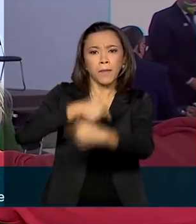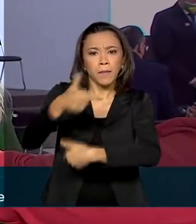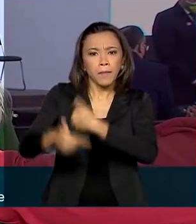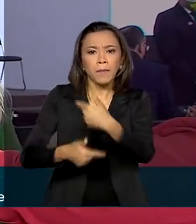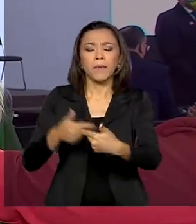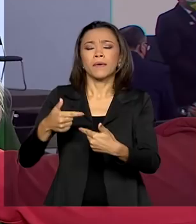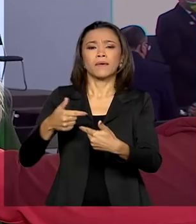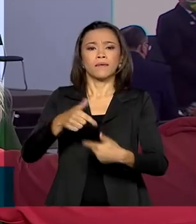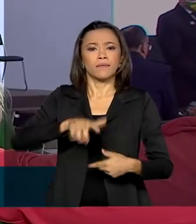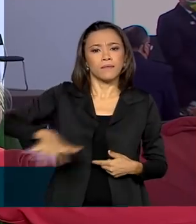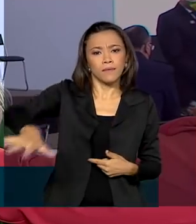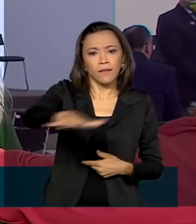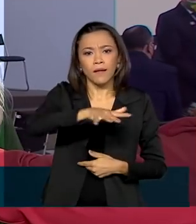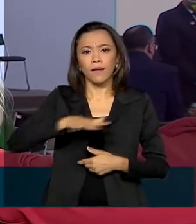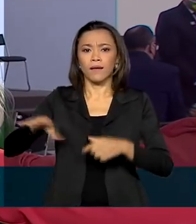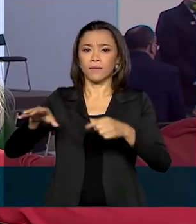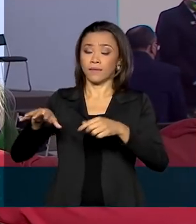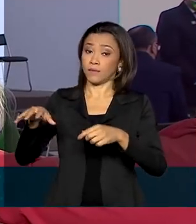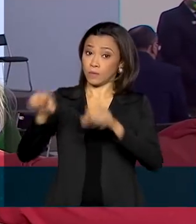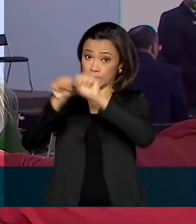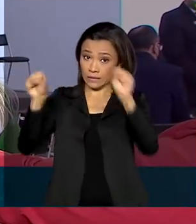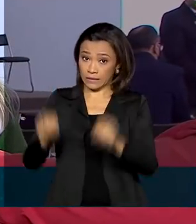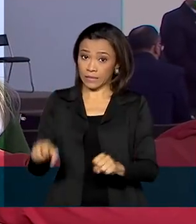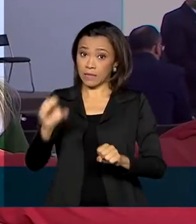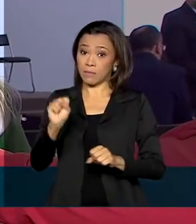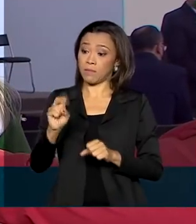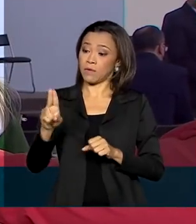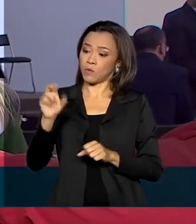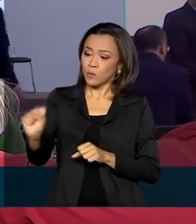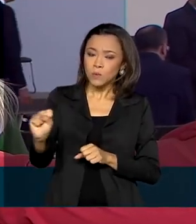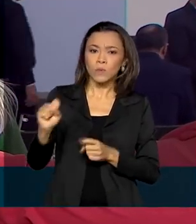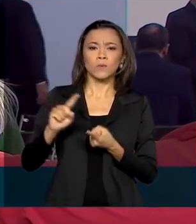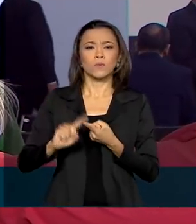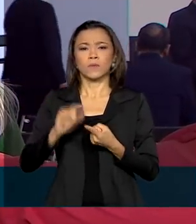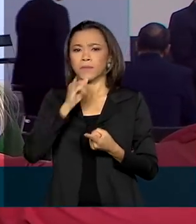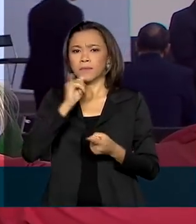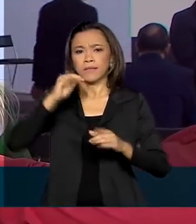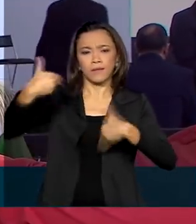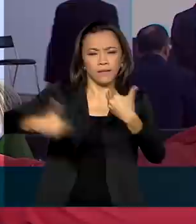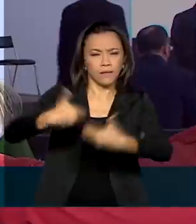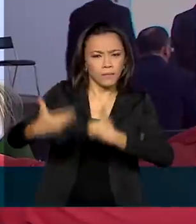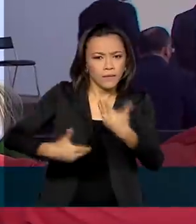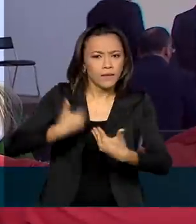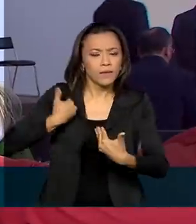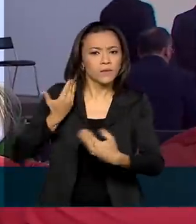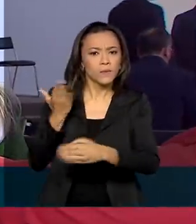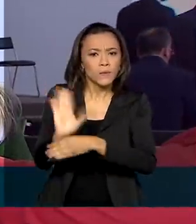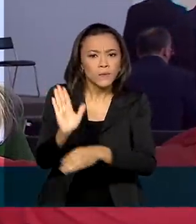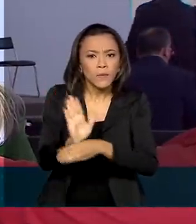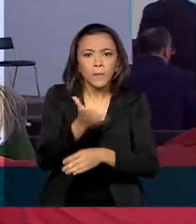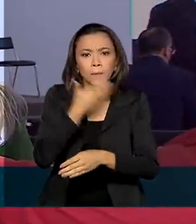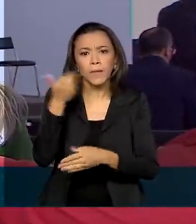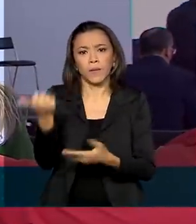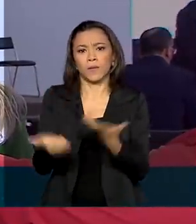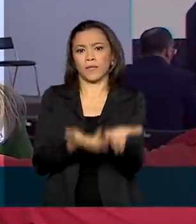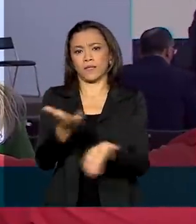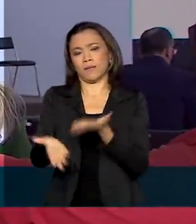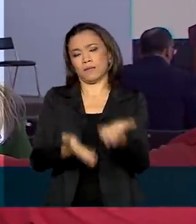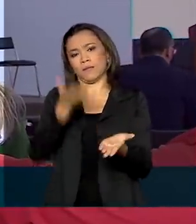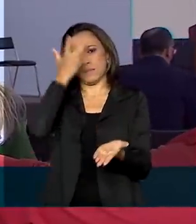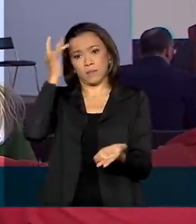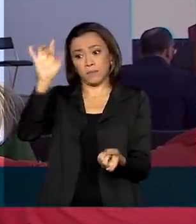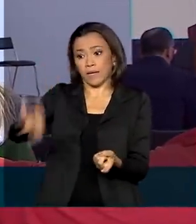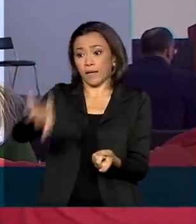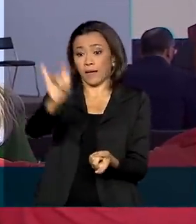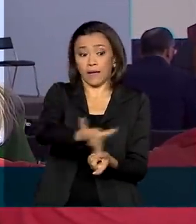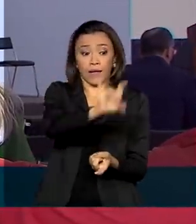em termos de diagnóstico, em termos de terapia de precisão, como a gente chama, que é de dar o melhor tratamento possível para cada